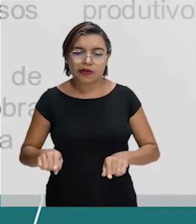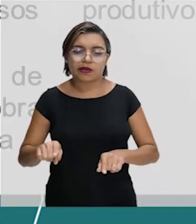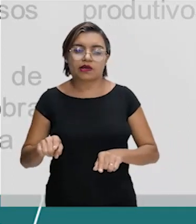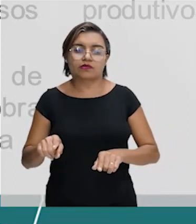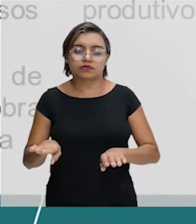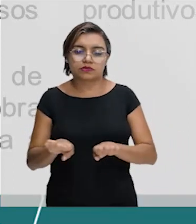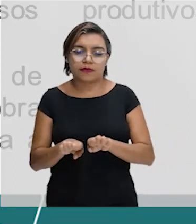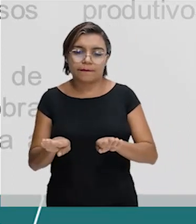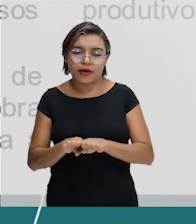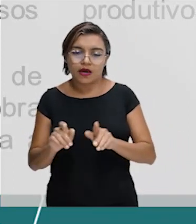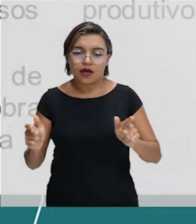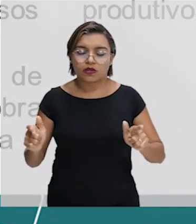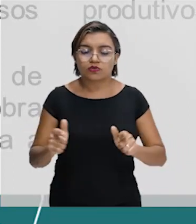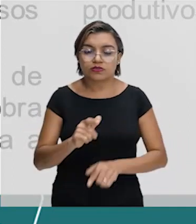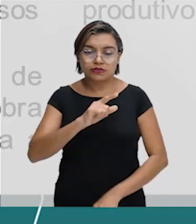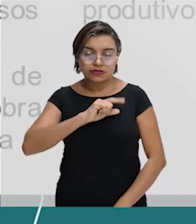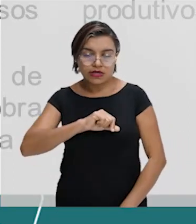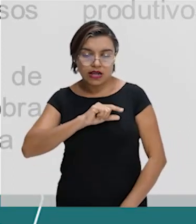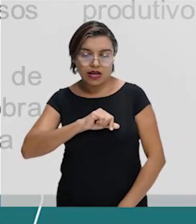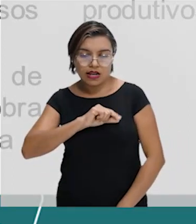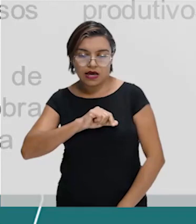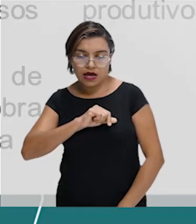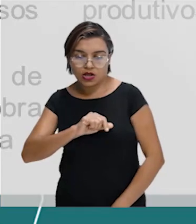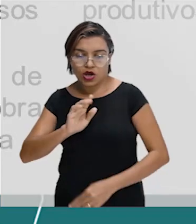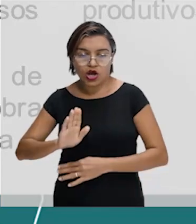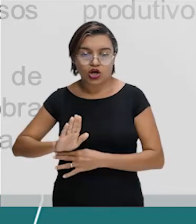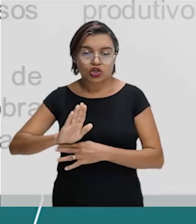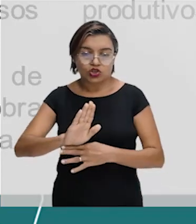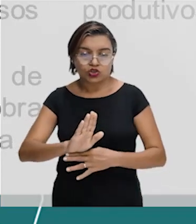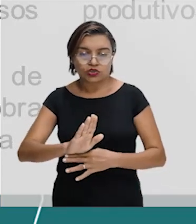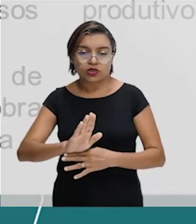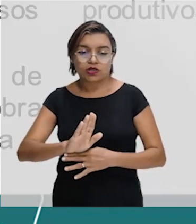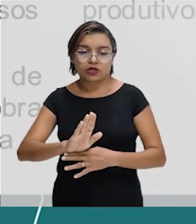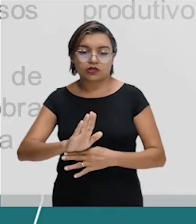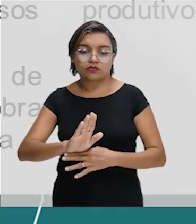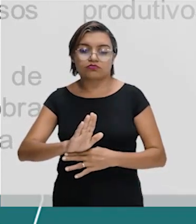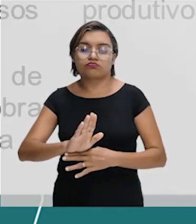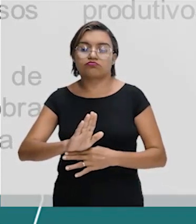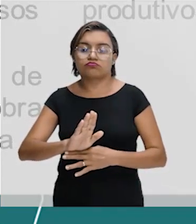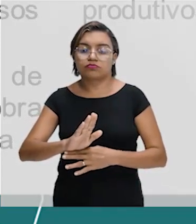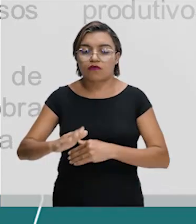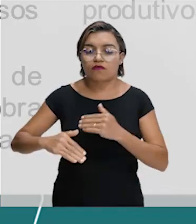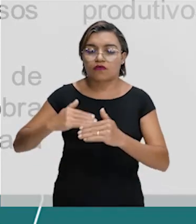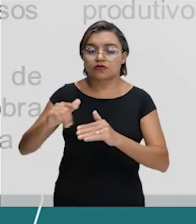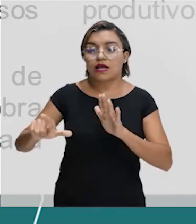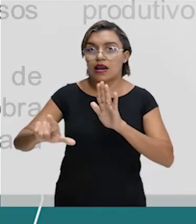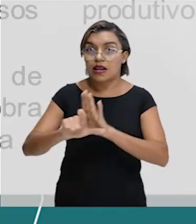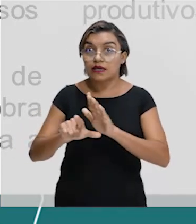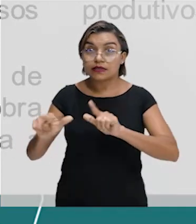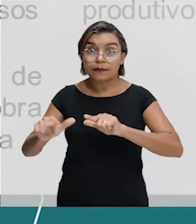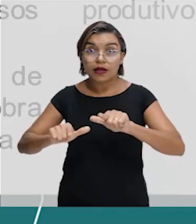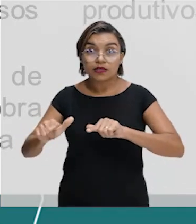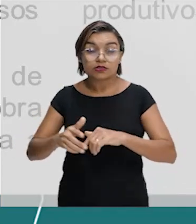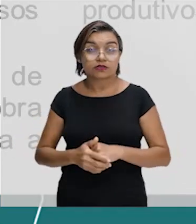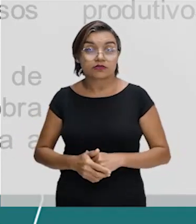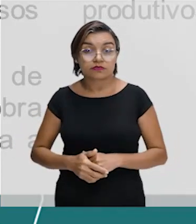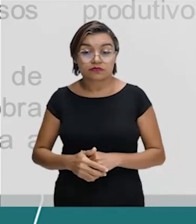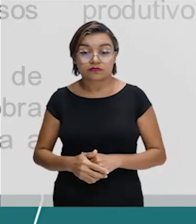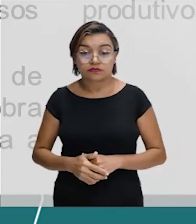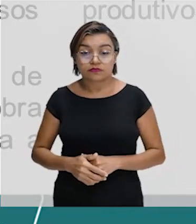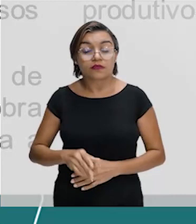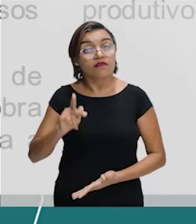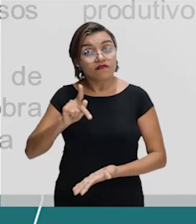contribuindo para a desregulamentação progressiva das leis trabalhistas. Ora, acabamos de falar sobre isso. Isso é muito